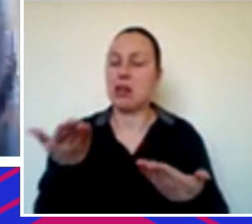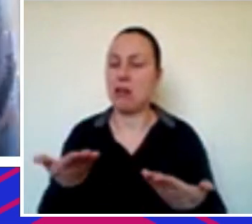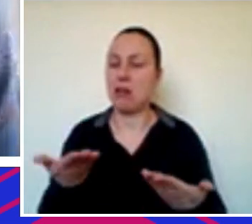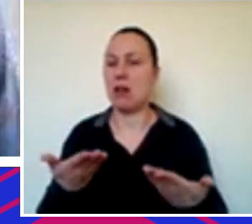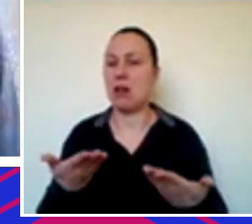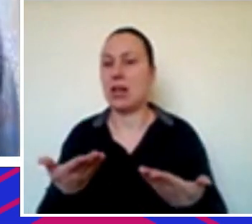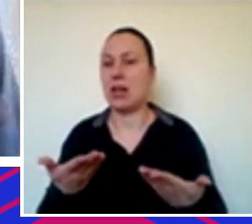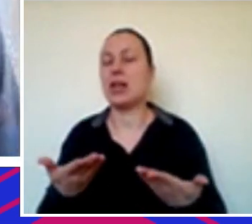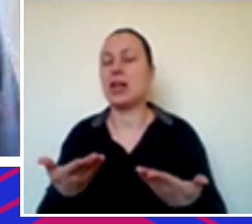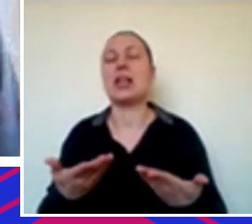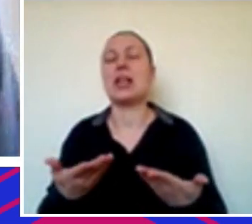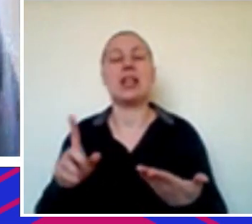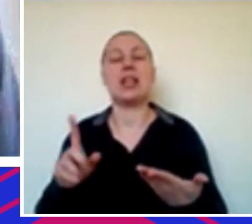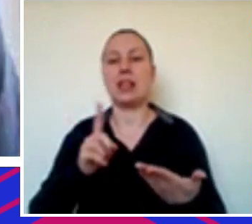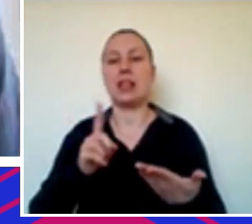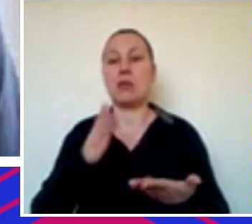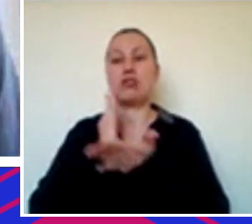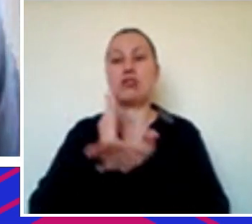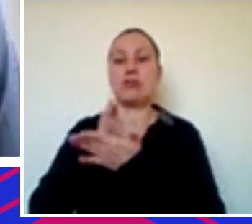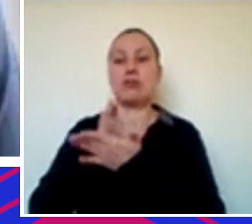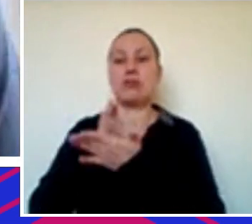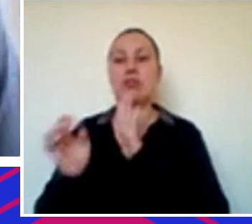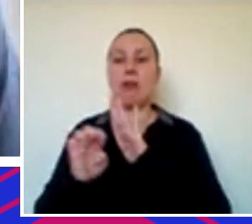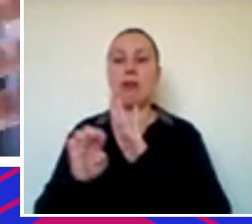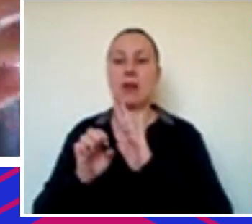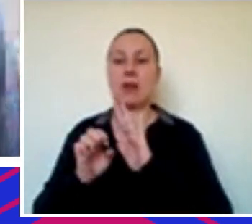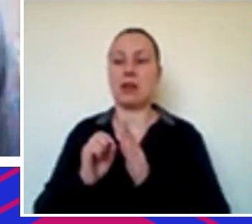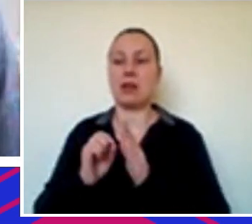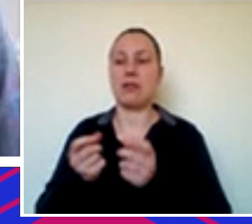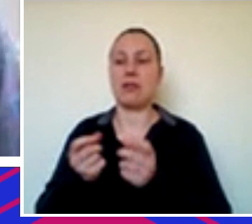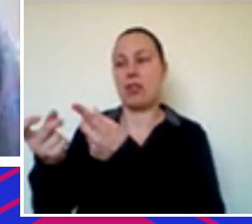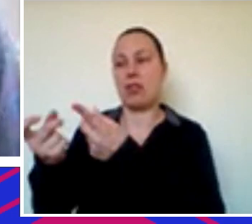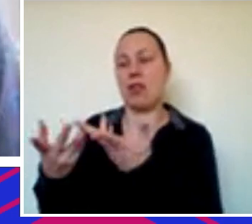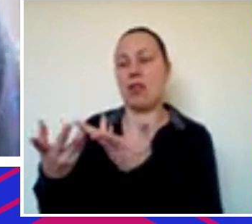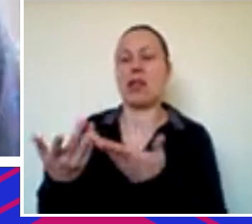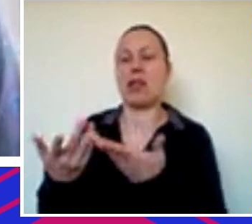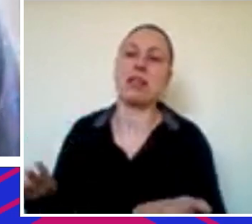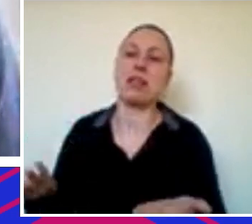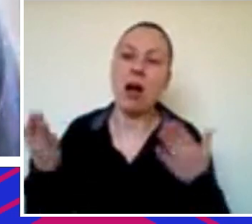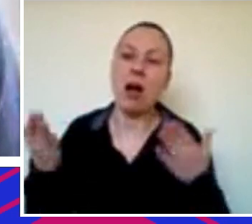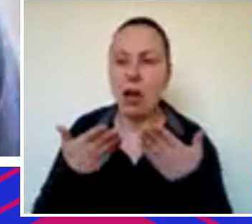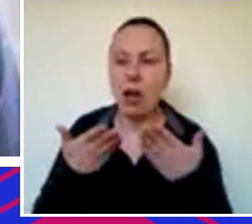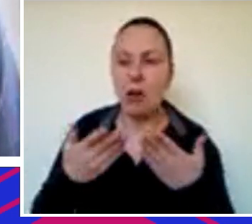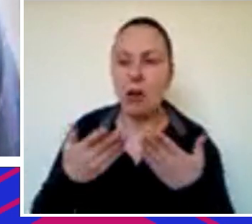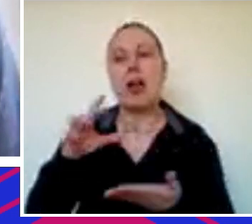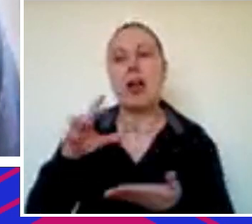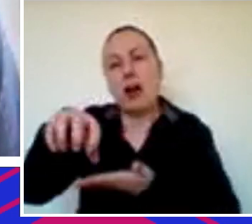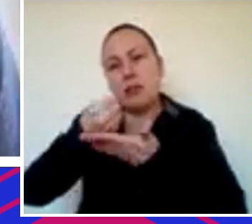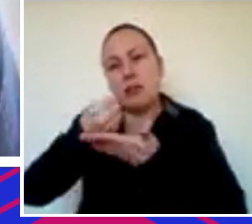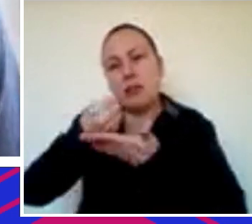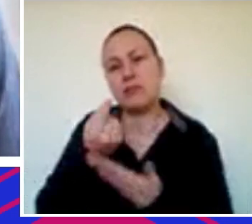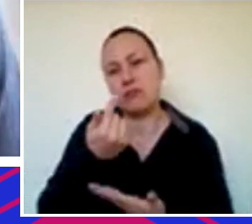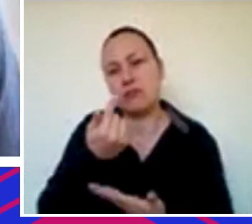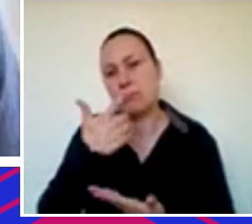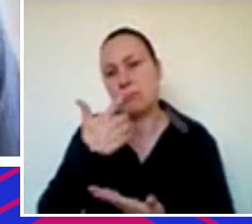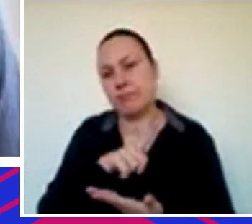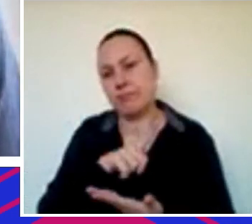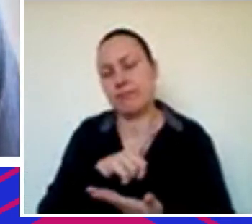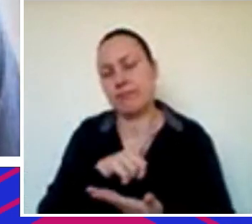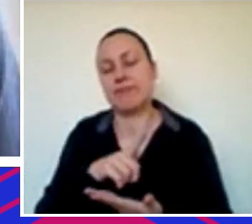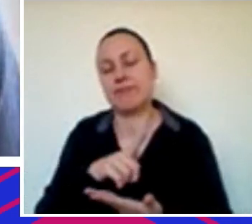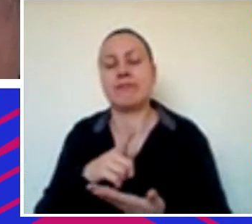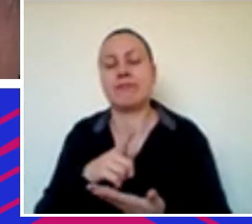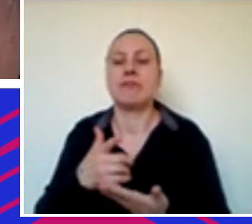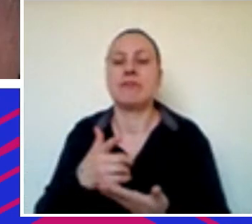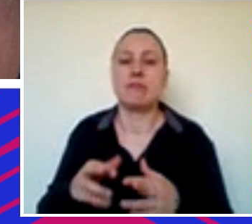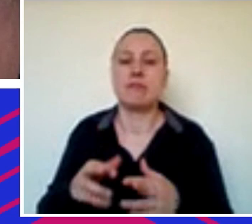sido diluído lá atrás mais o que justificou, né, então eu acho que essa é um pouco da história da captação da companhia, um pouco das fases dela e estamos super